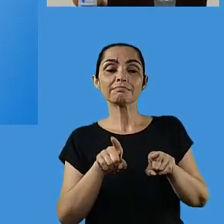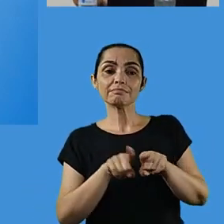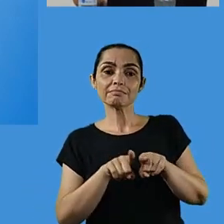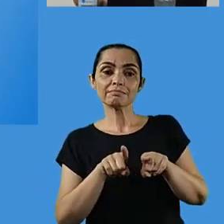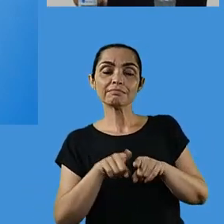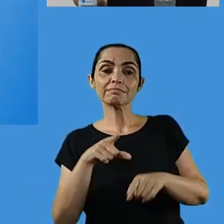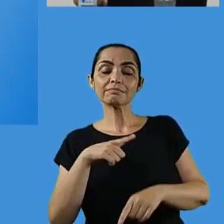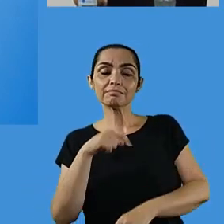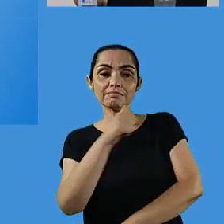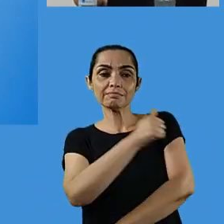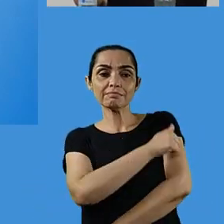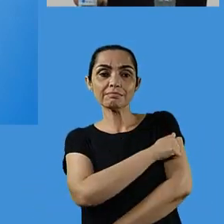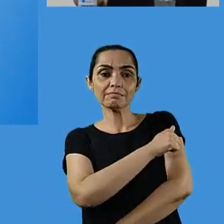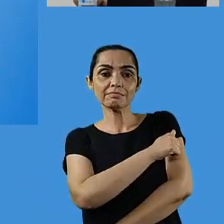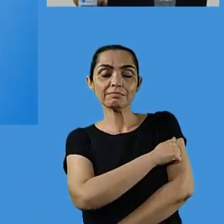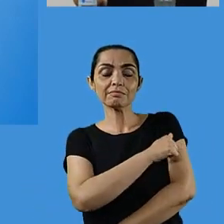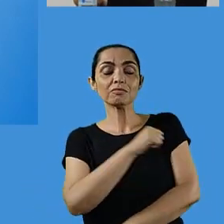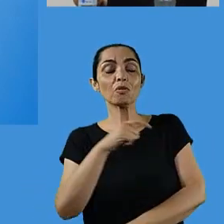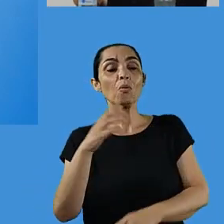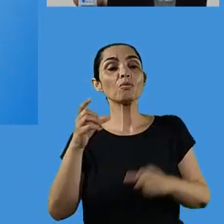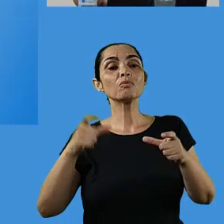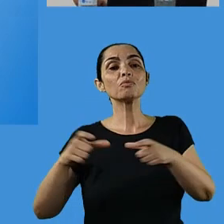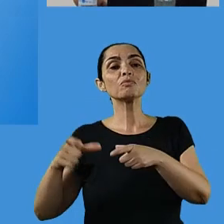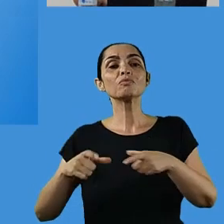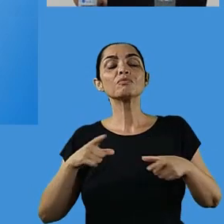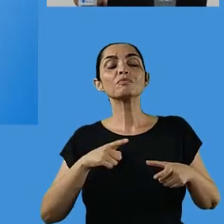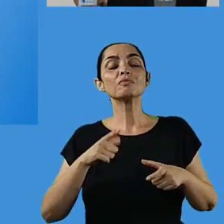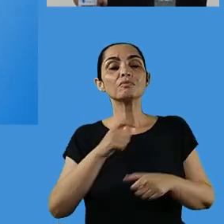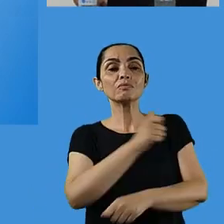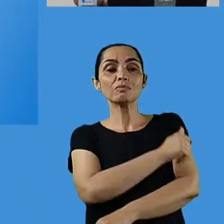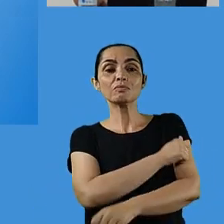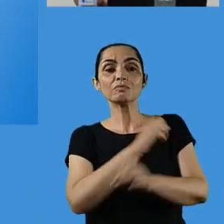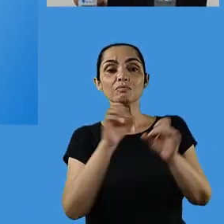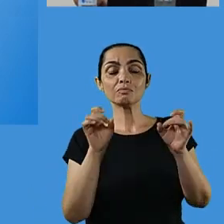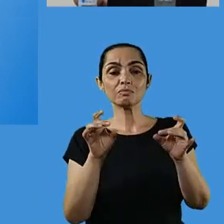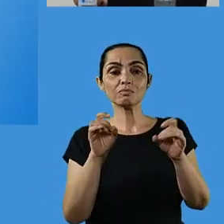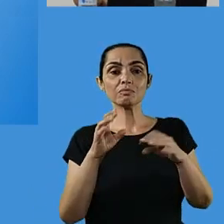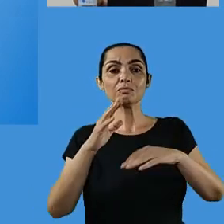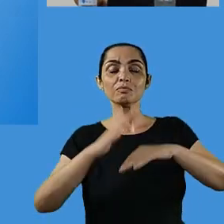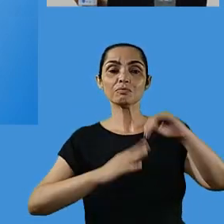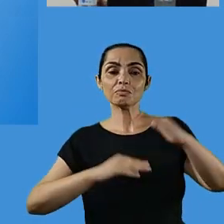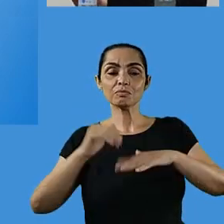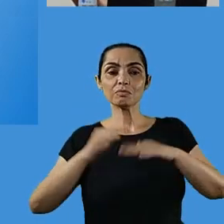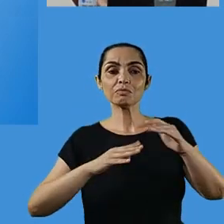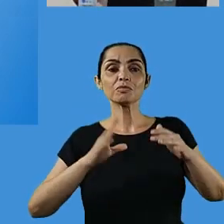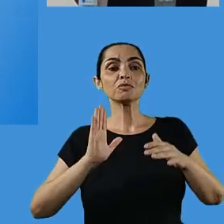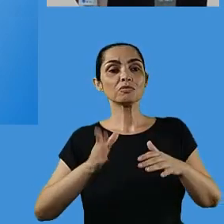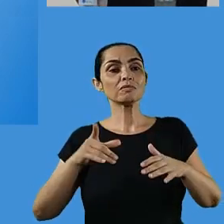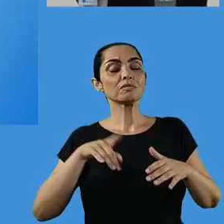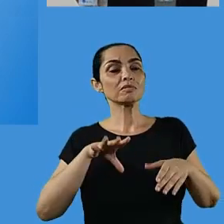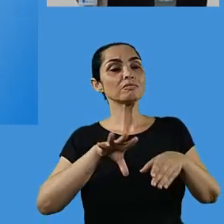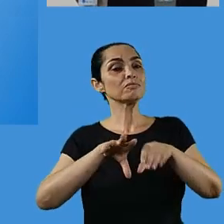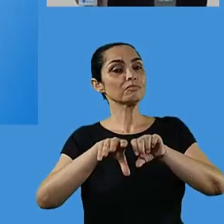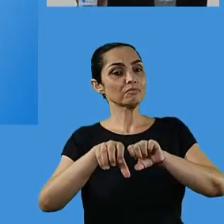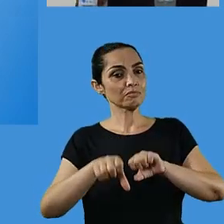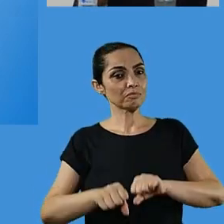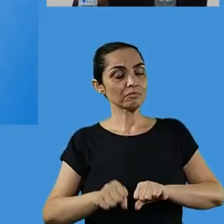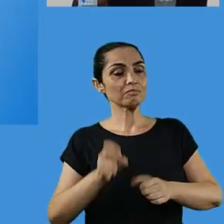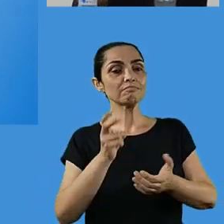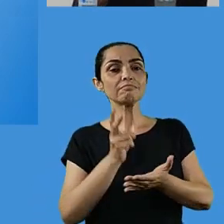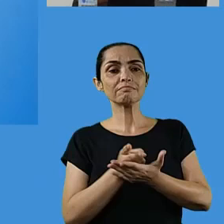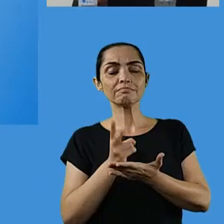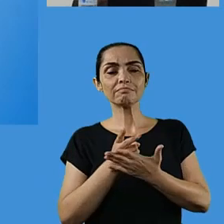nós disponibilizamos apoios em todas as salas de aula de ensino comum onde há aluno com